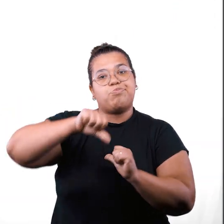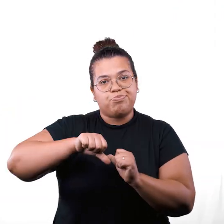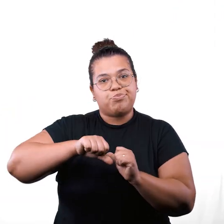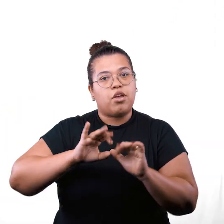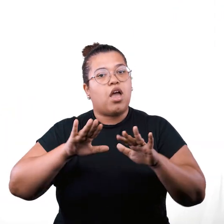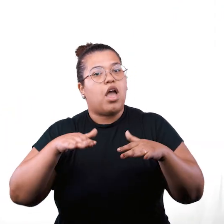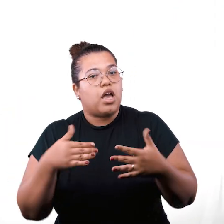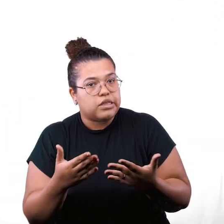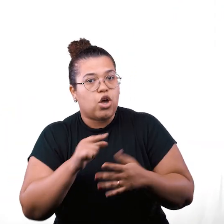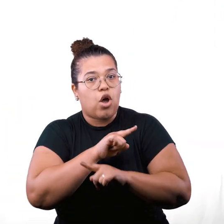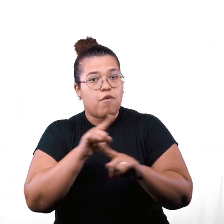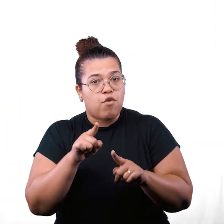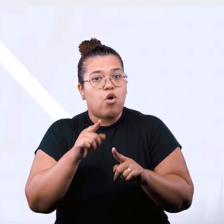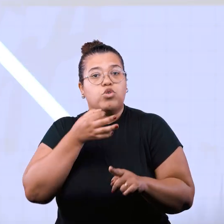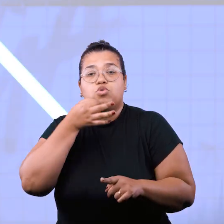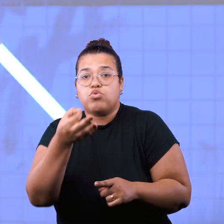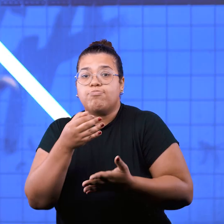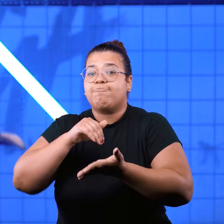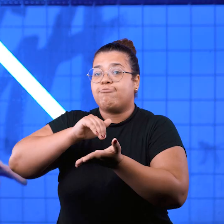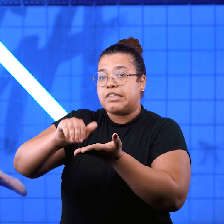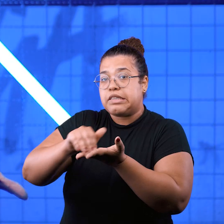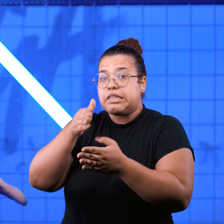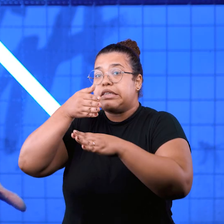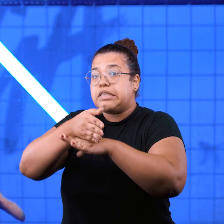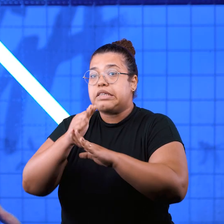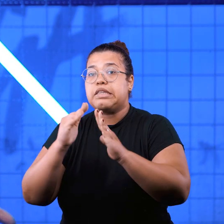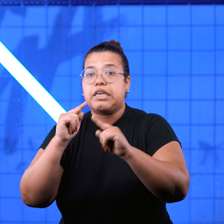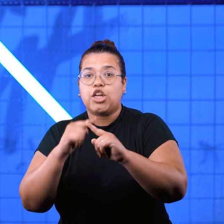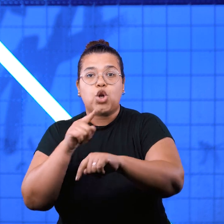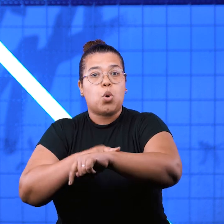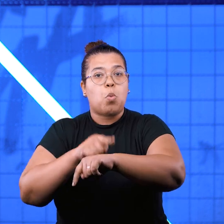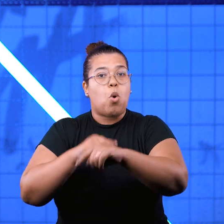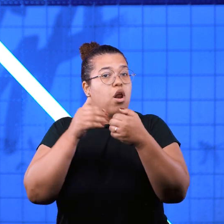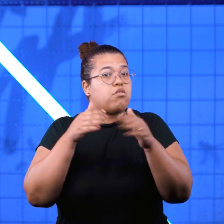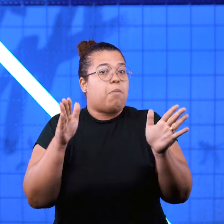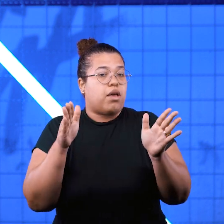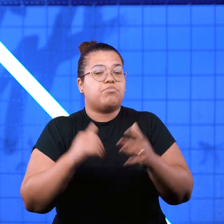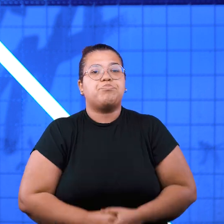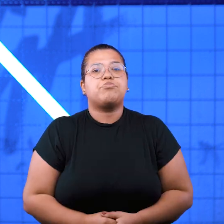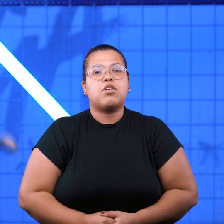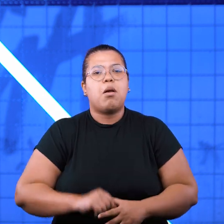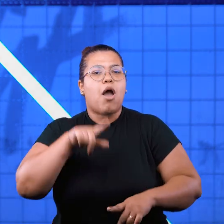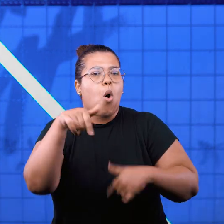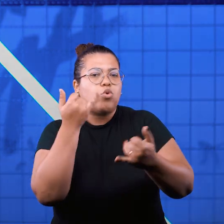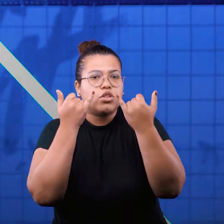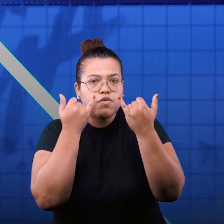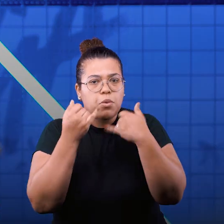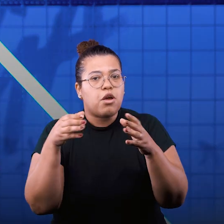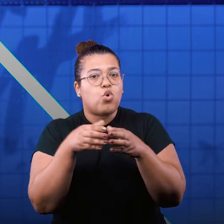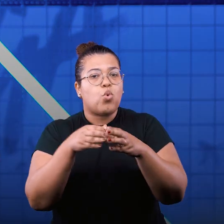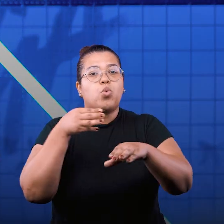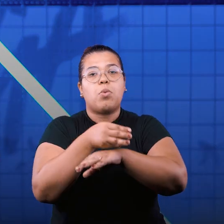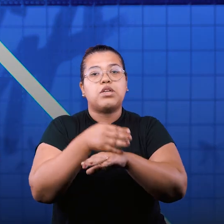de alguma atualização. Nesses casos, recomendamos que você procure a secretaria da nossa igreja em horário comercial. Para mais informações,